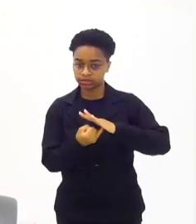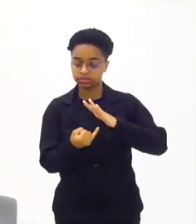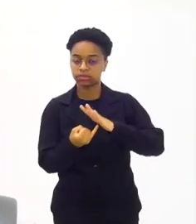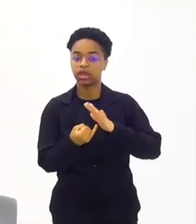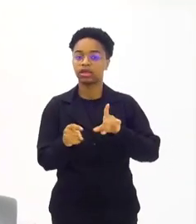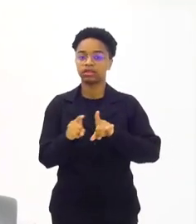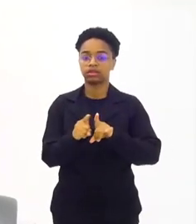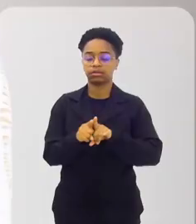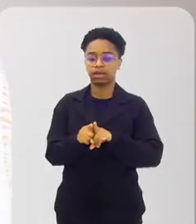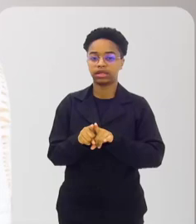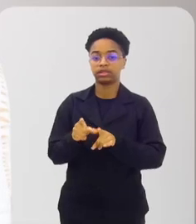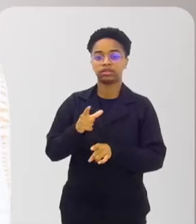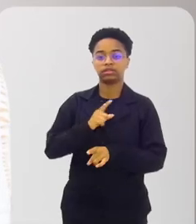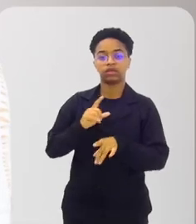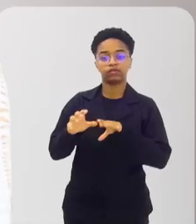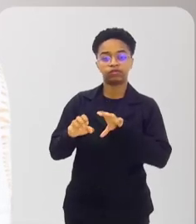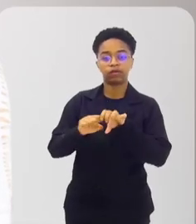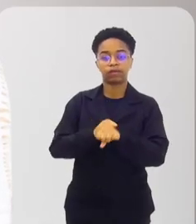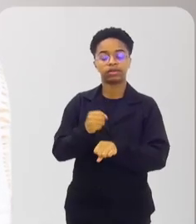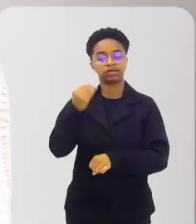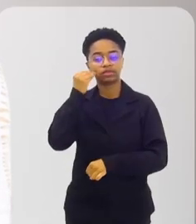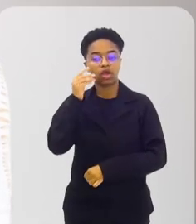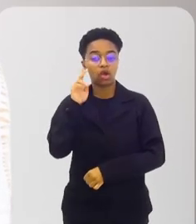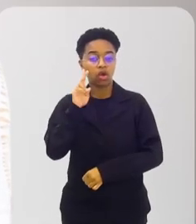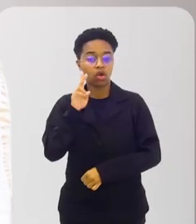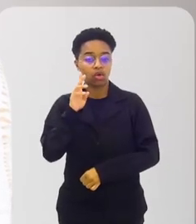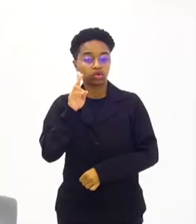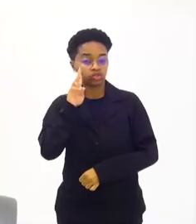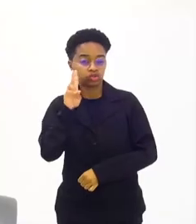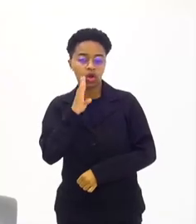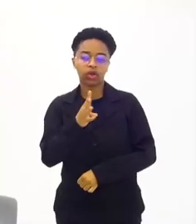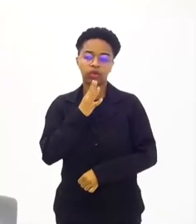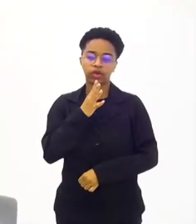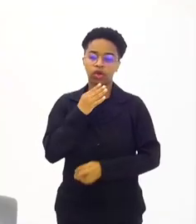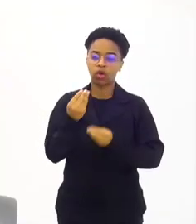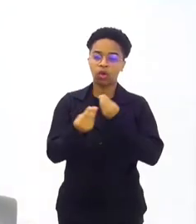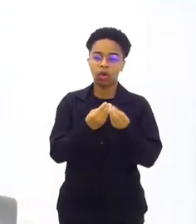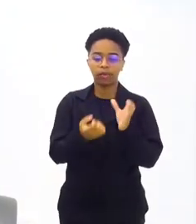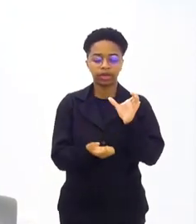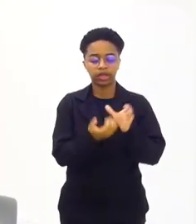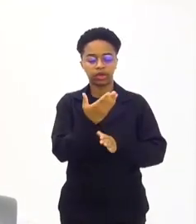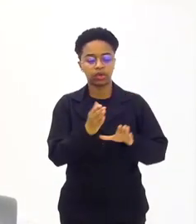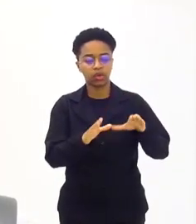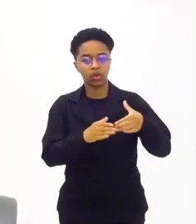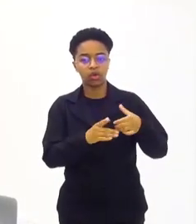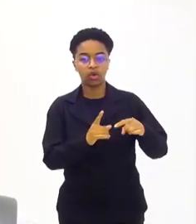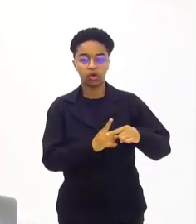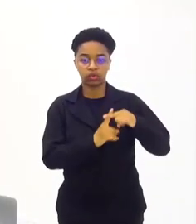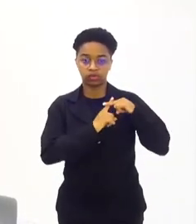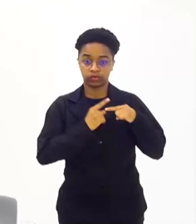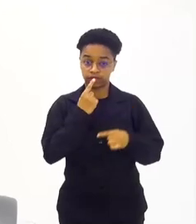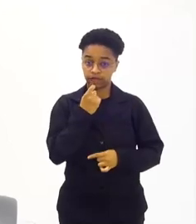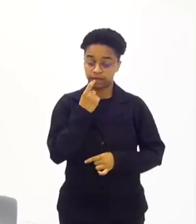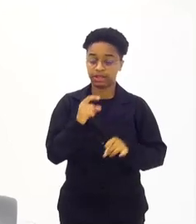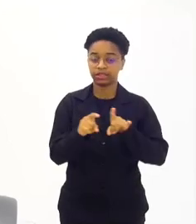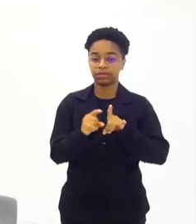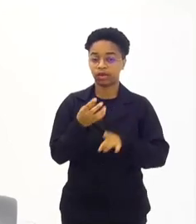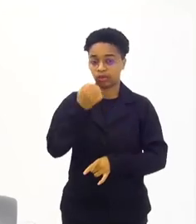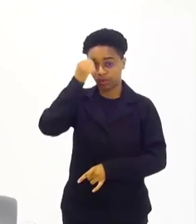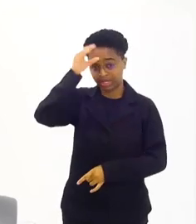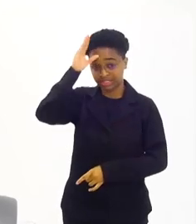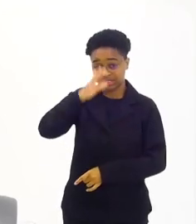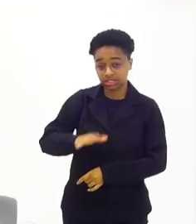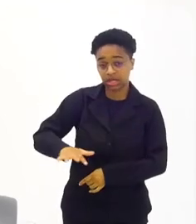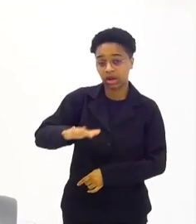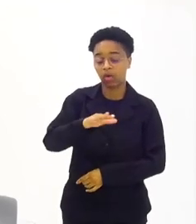institucional, ele ganha formação para conhecer a história, como surgiu a Cruz Vermelha, os conhecimentos gerais que